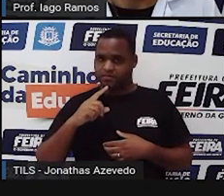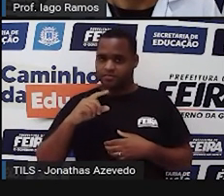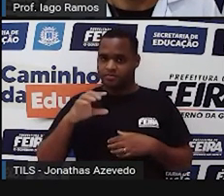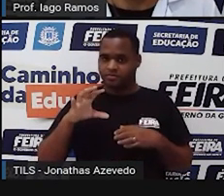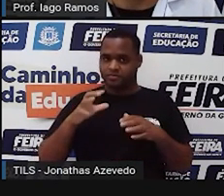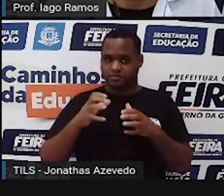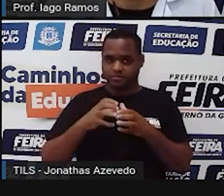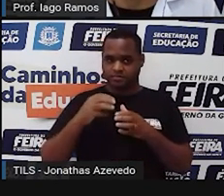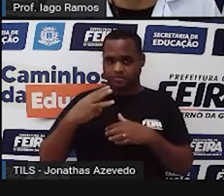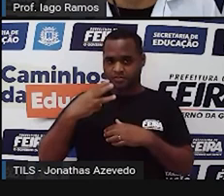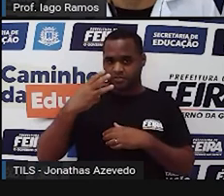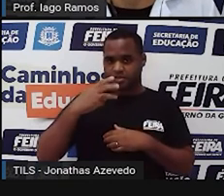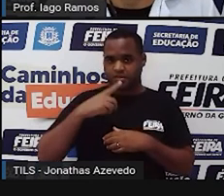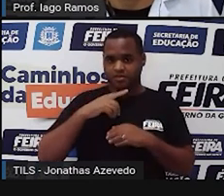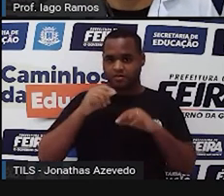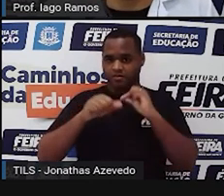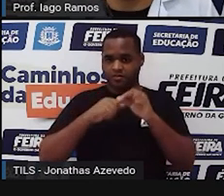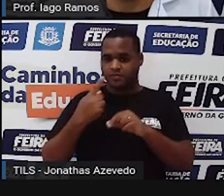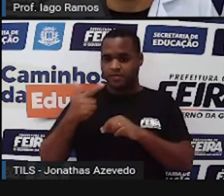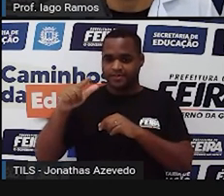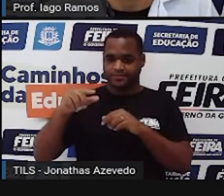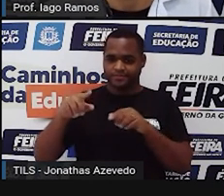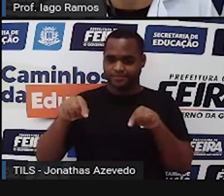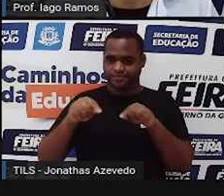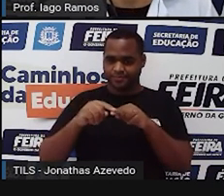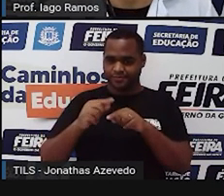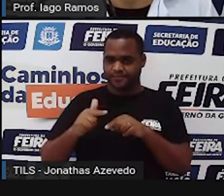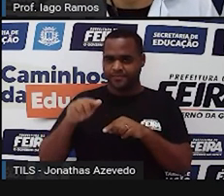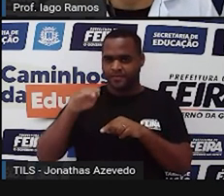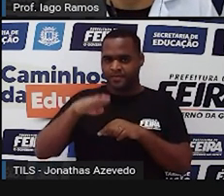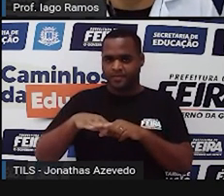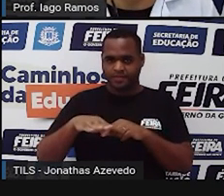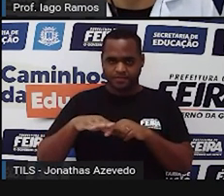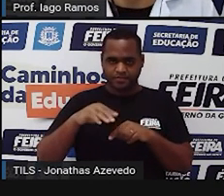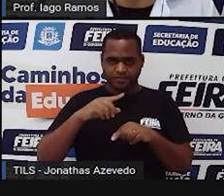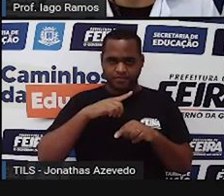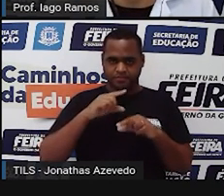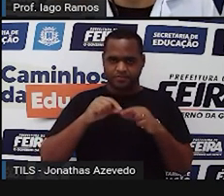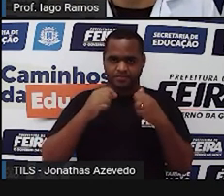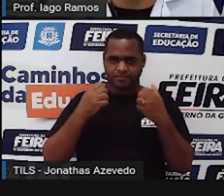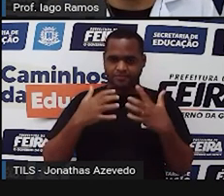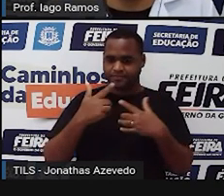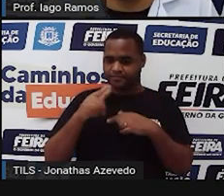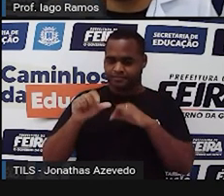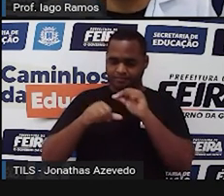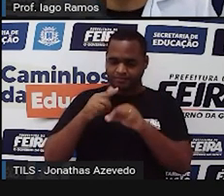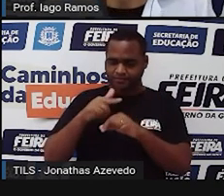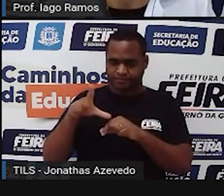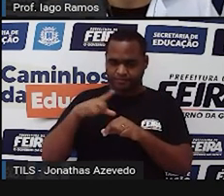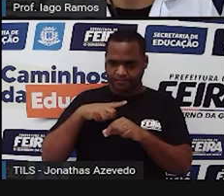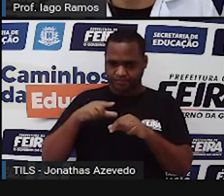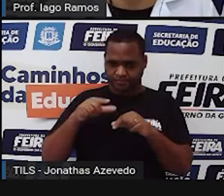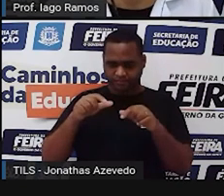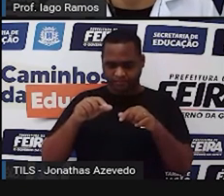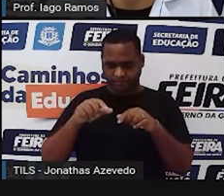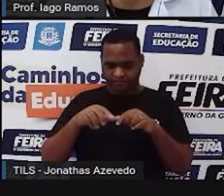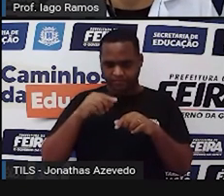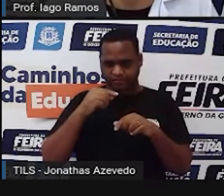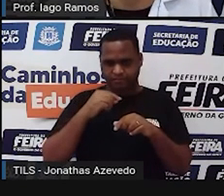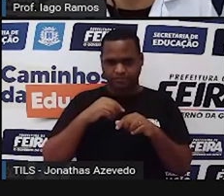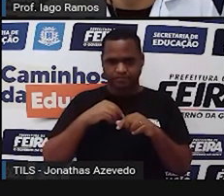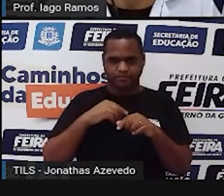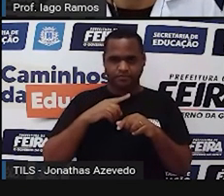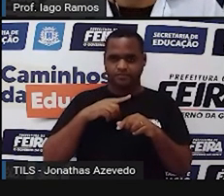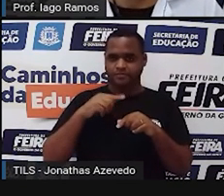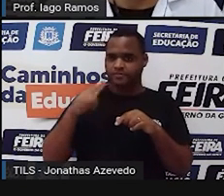uma casinha, hectômetro cúbico, pula mais uma casinha, cai no decâmetro